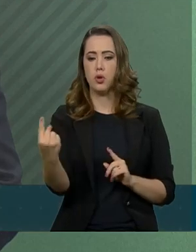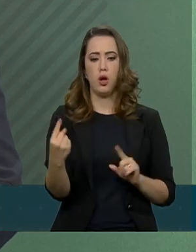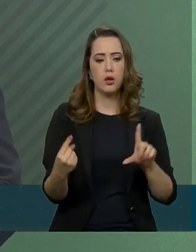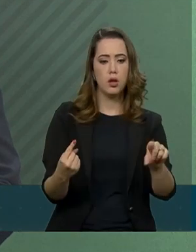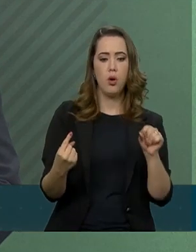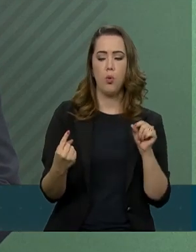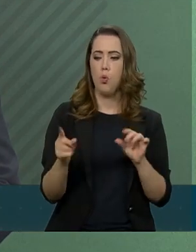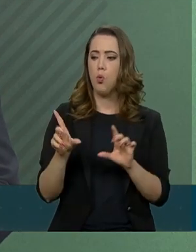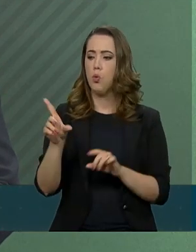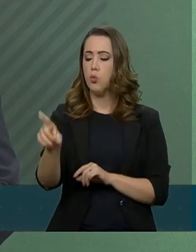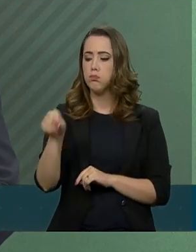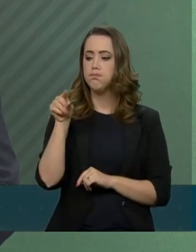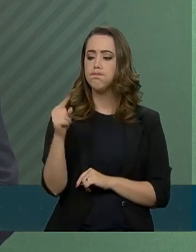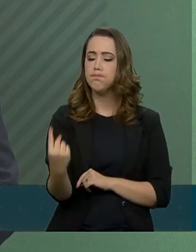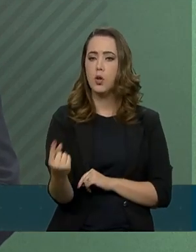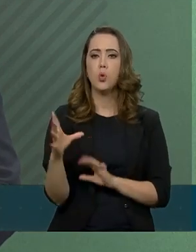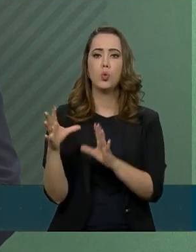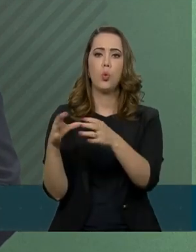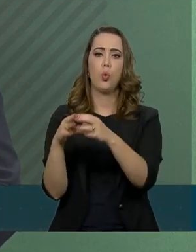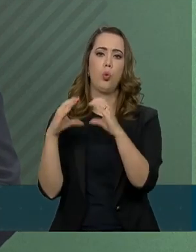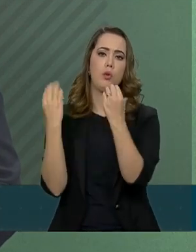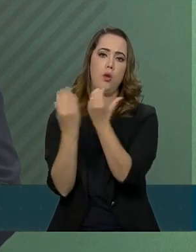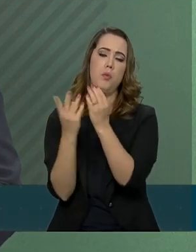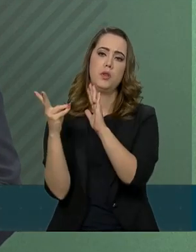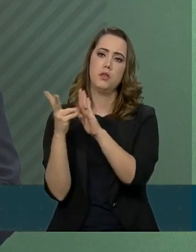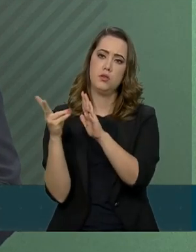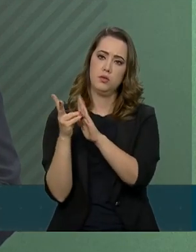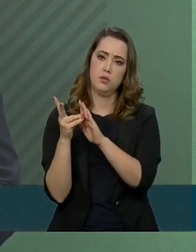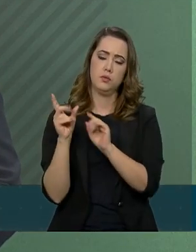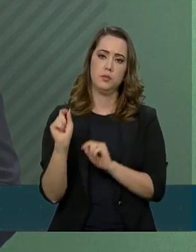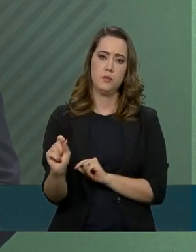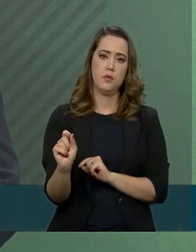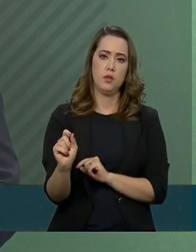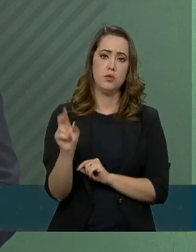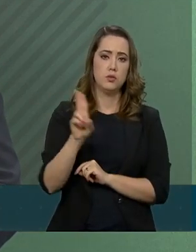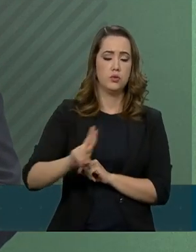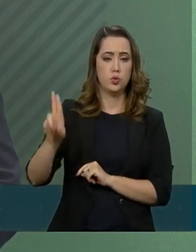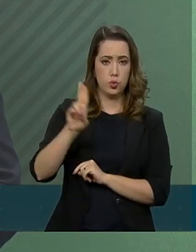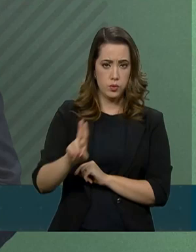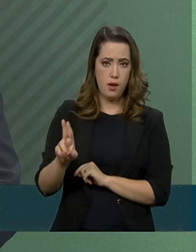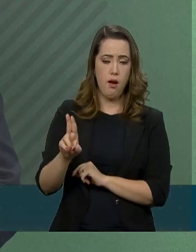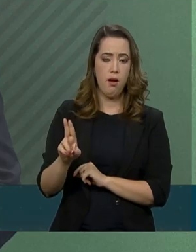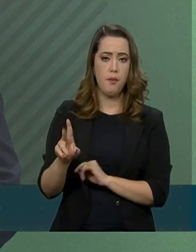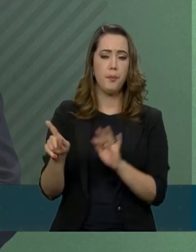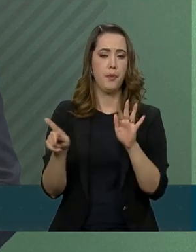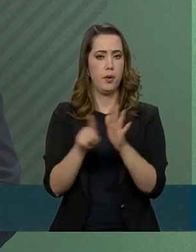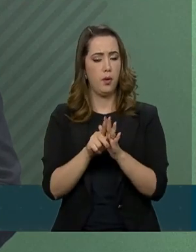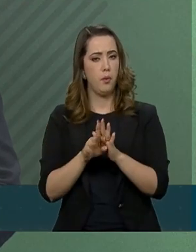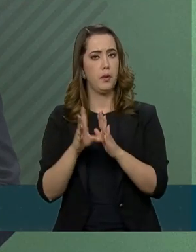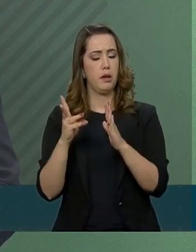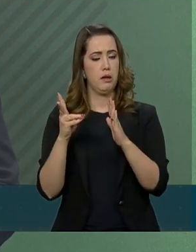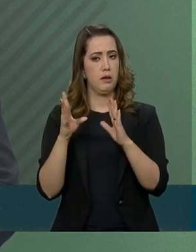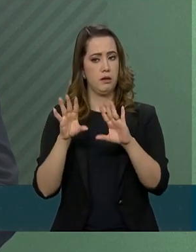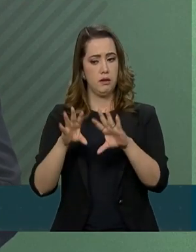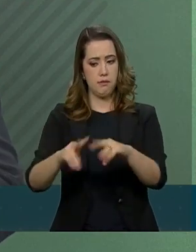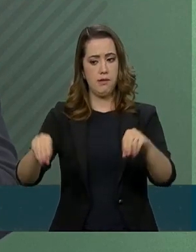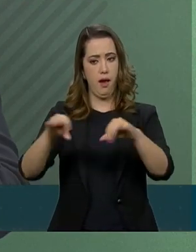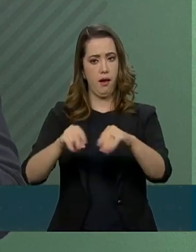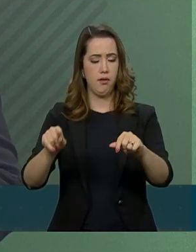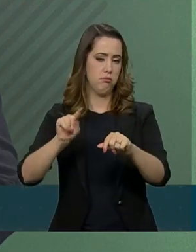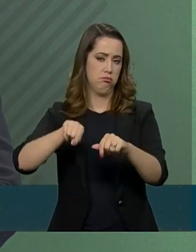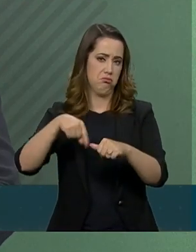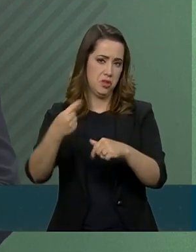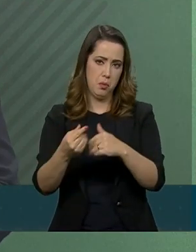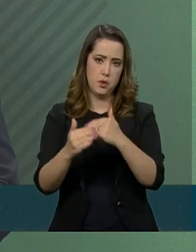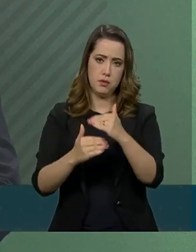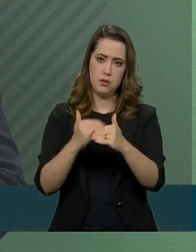daqueles indígenas ou da comunidade como um todo de fazer uso do fruto da sua terra e, a partir desse uso do fruto,